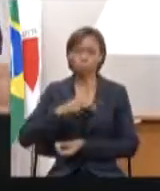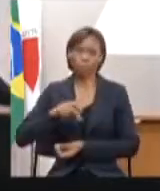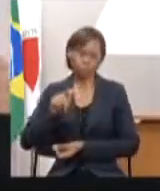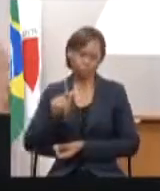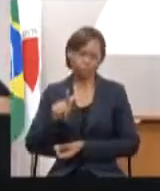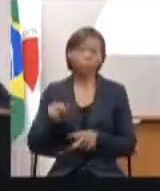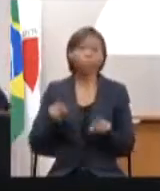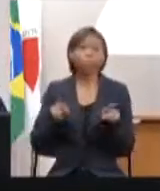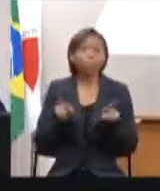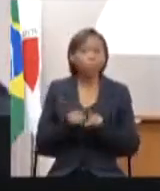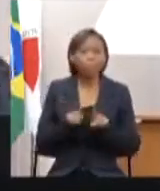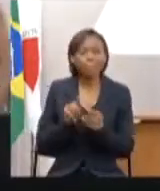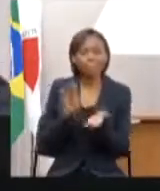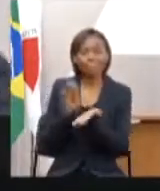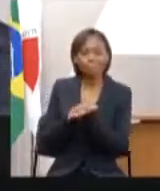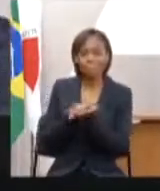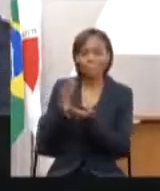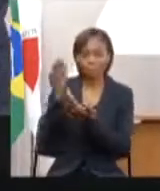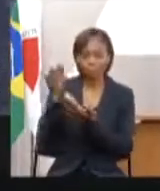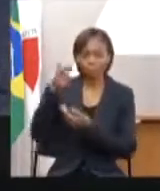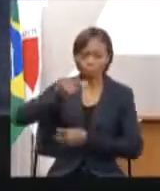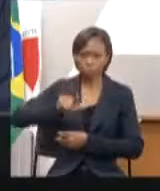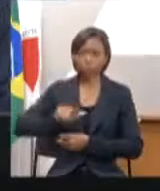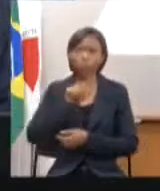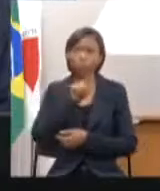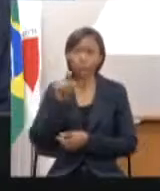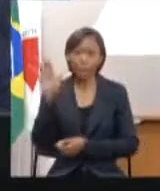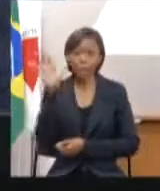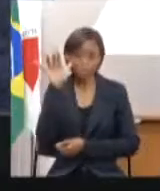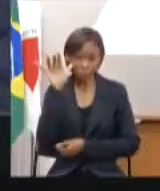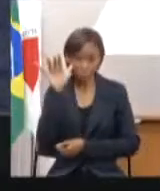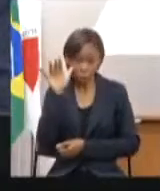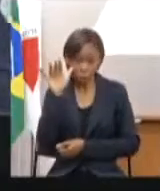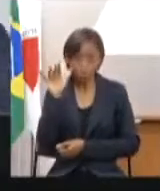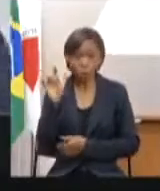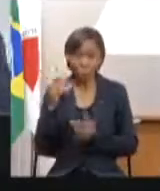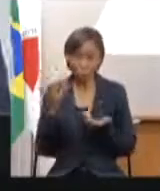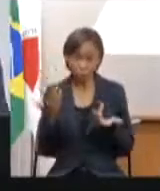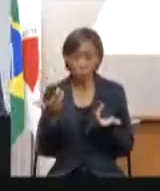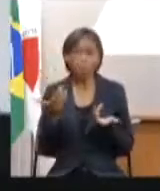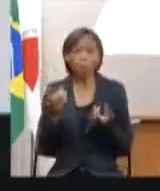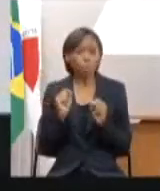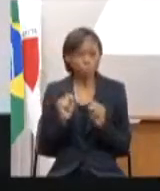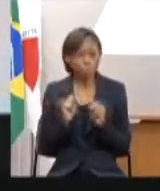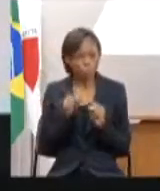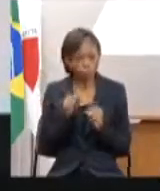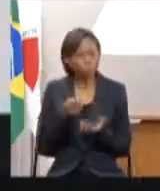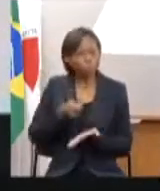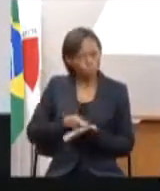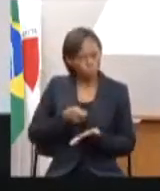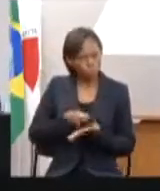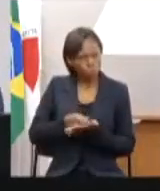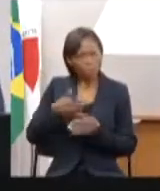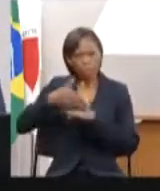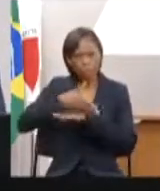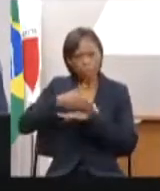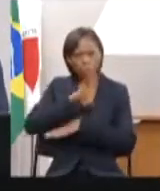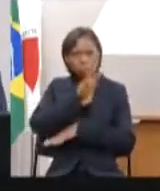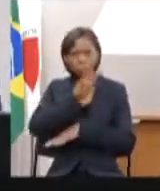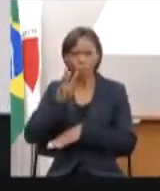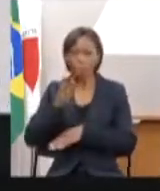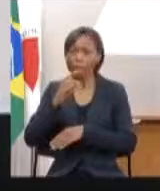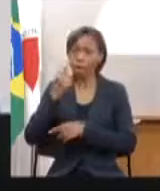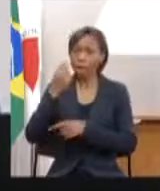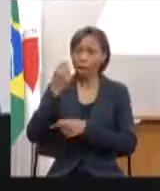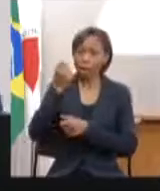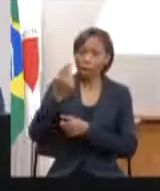parabenizar mais uma vez e aí para quem está nos assistindo torna-se um meio também de vocês fazerem as cobranças a cada